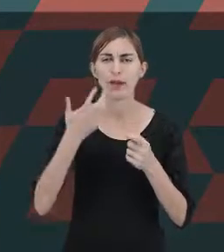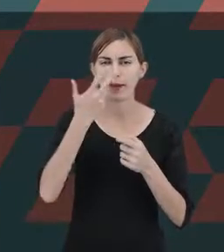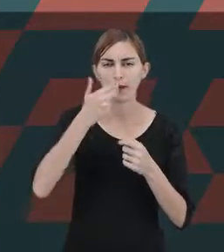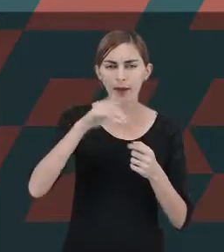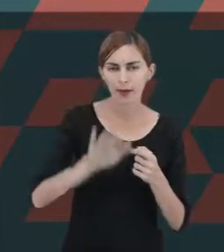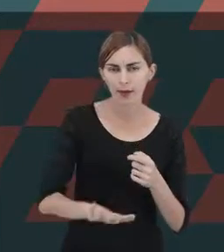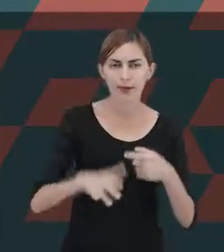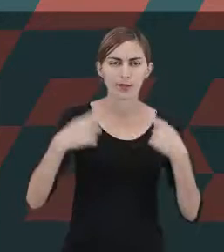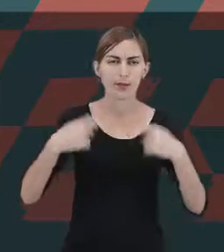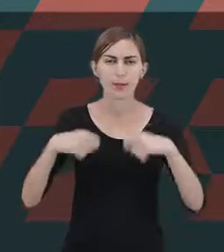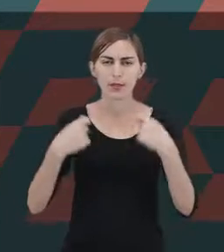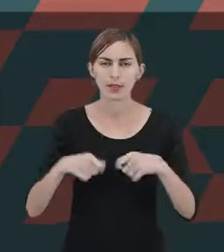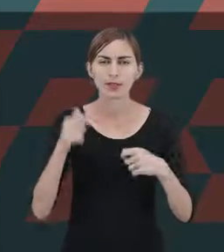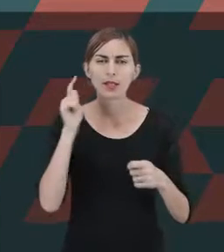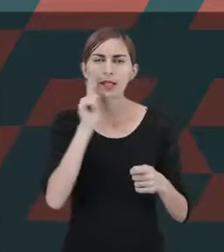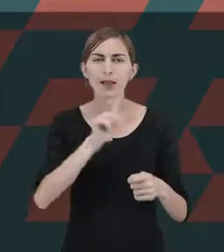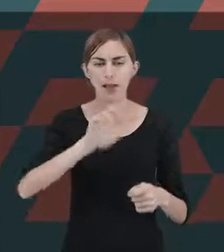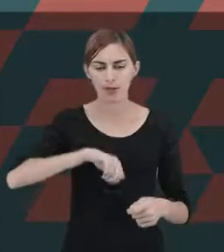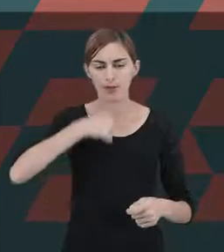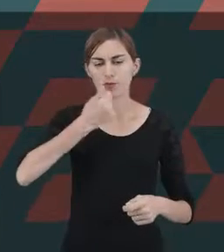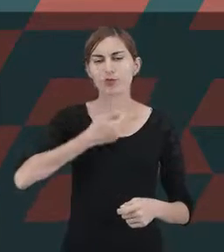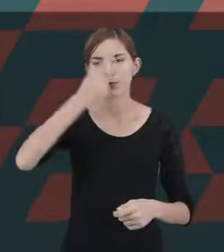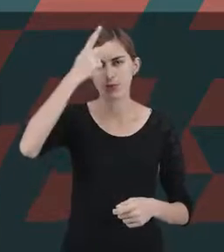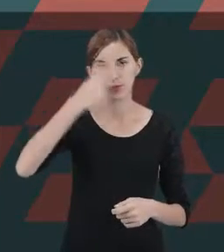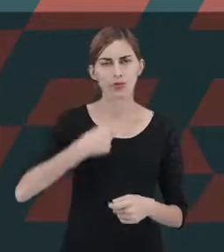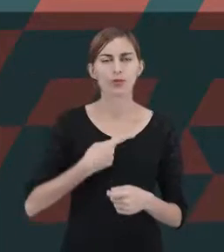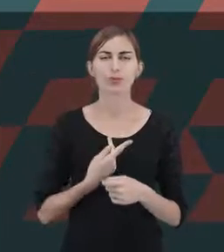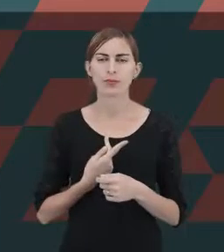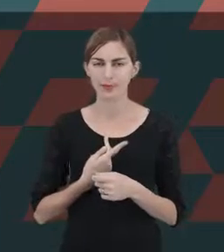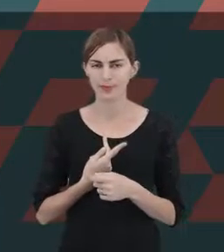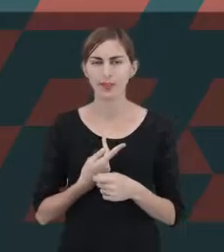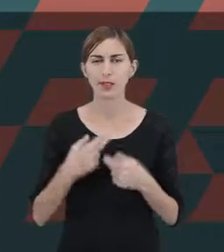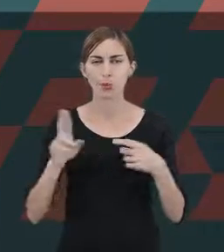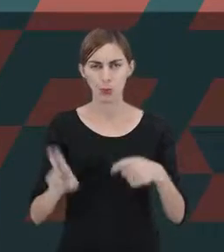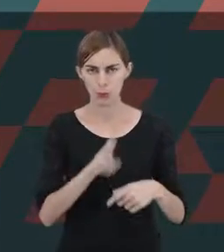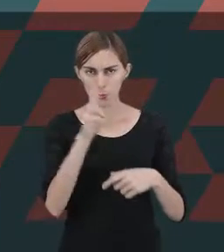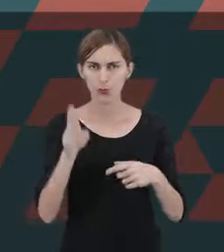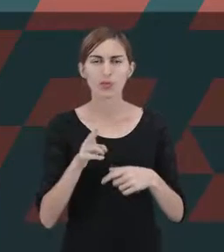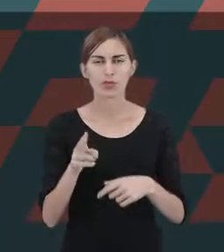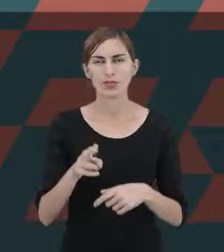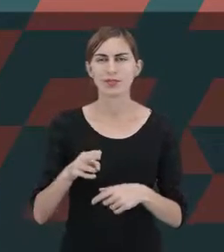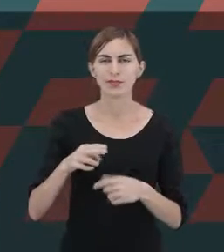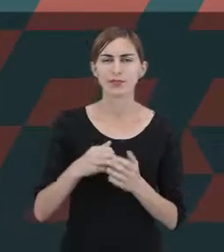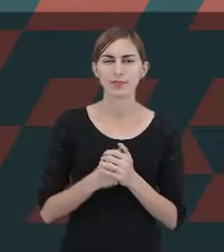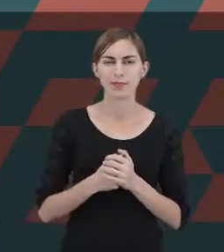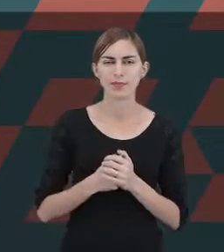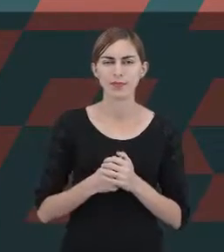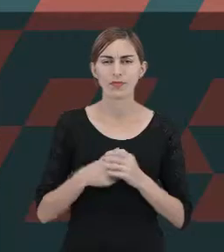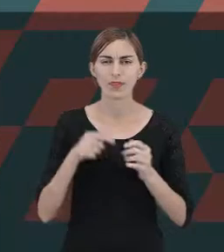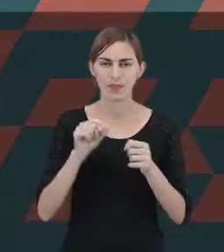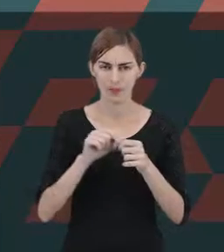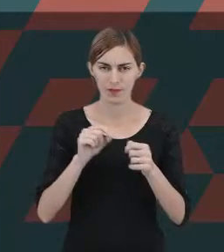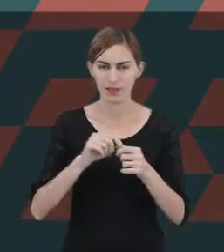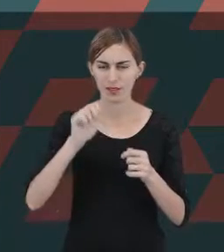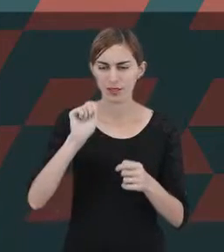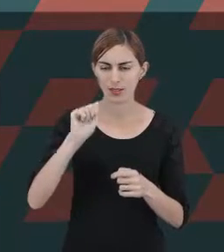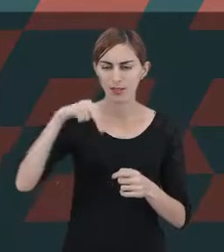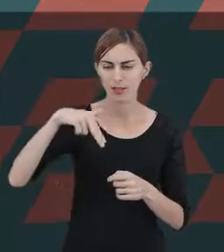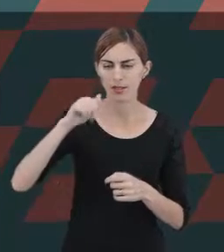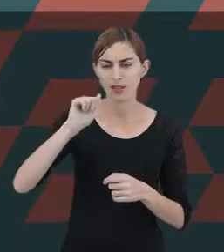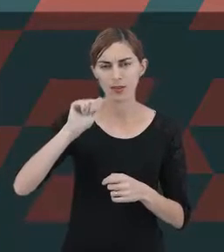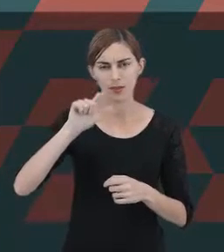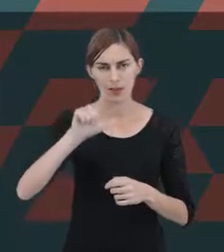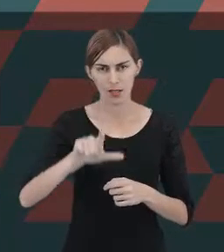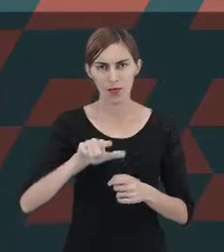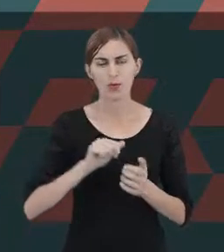precisa ganhar autonomia. E ela utiliza, desse momento, da fase anal, para justamente